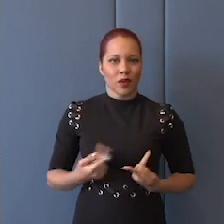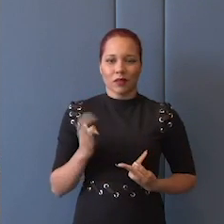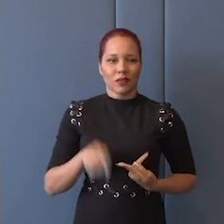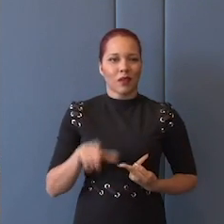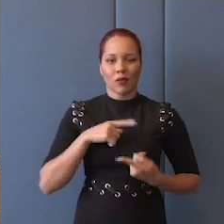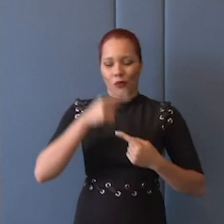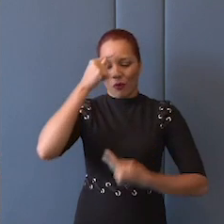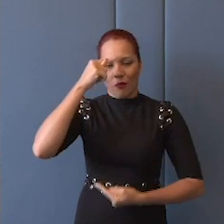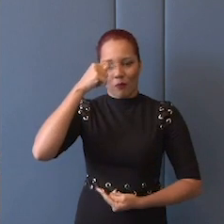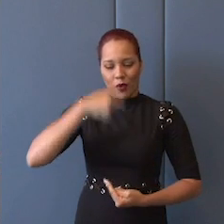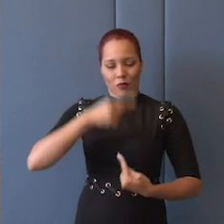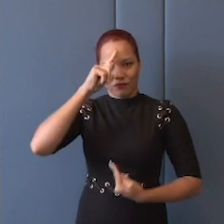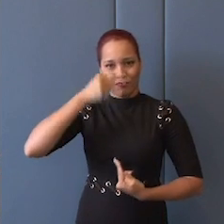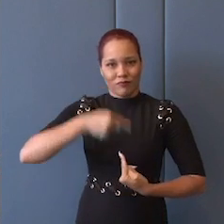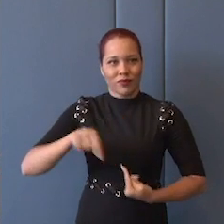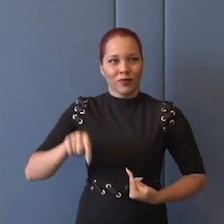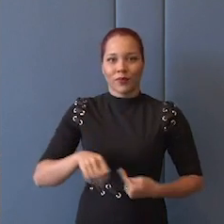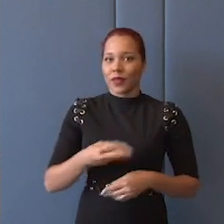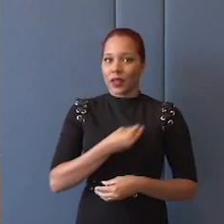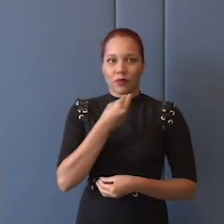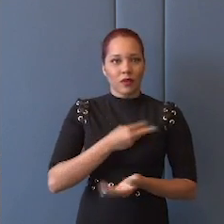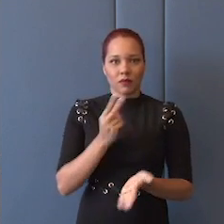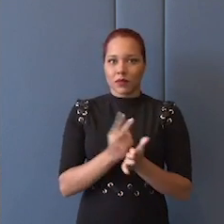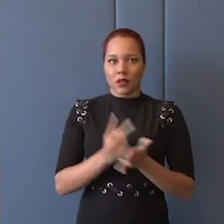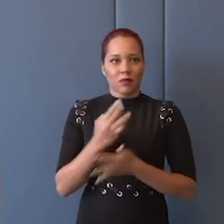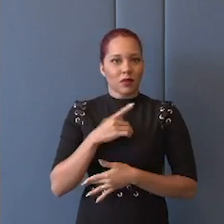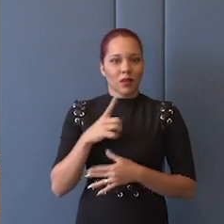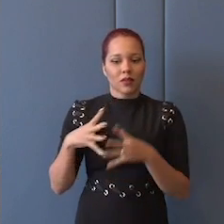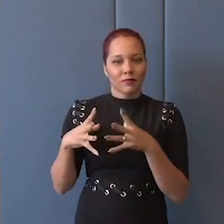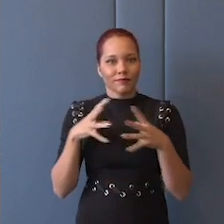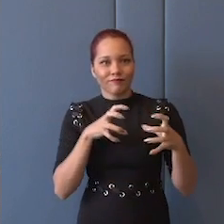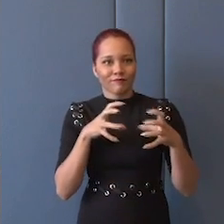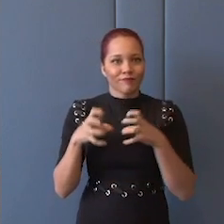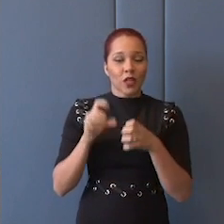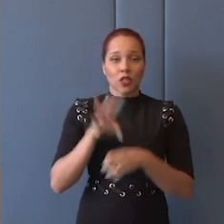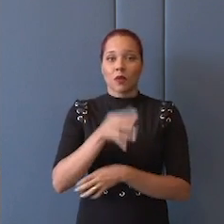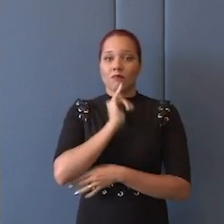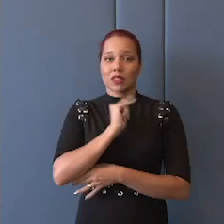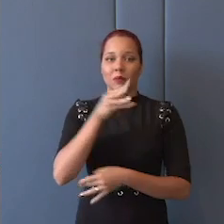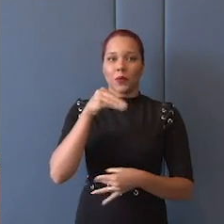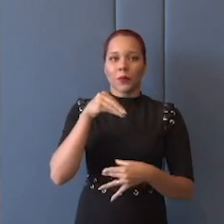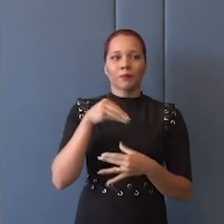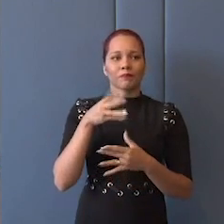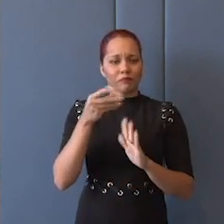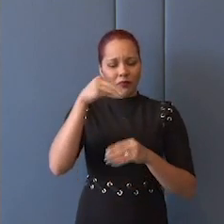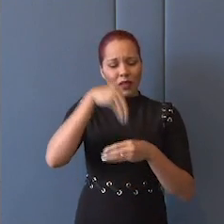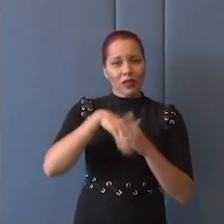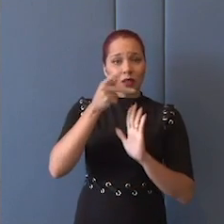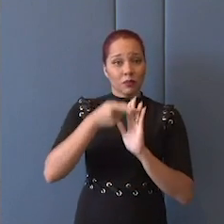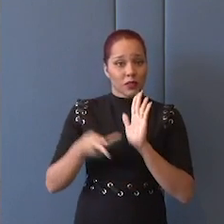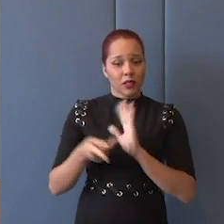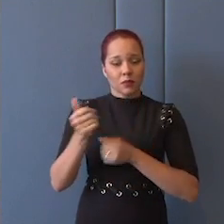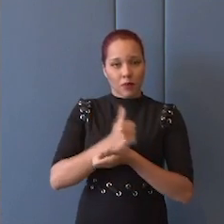contraditório, a vida humana é contraditória e ela vive nessa tensão. Então, voltando, só para um exemplo, dentro dos princípios do artigo 4 da